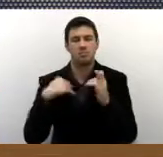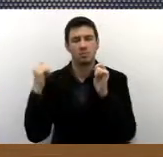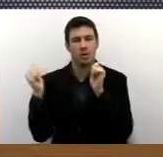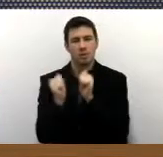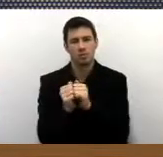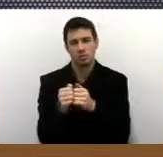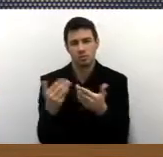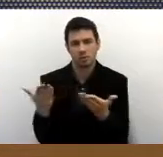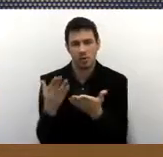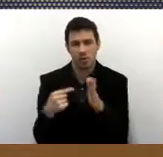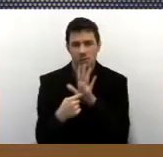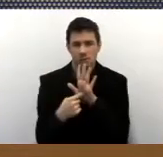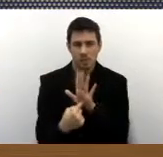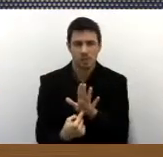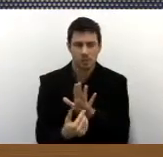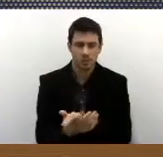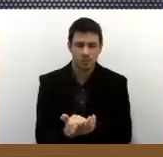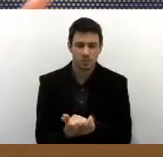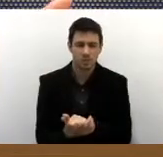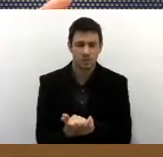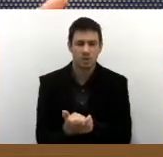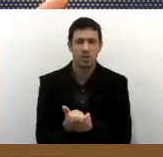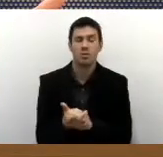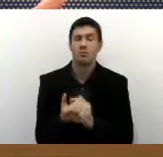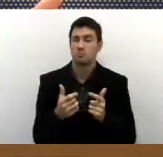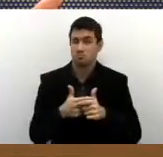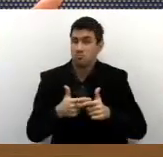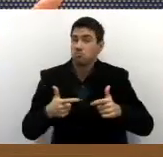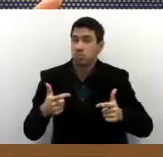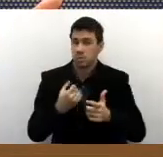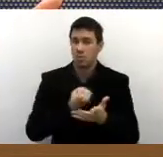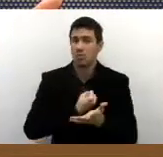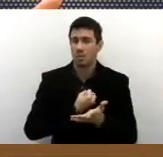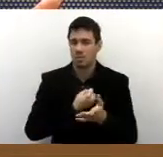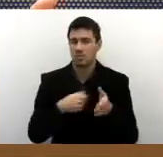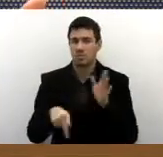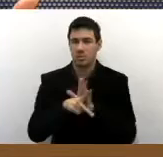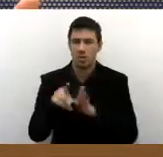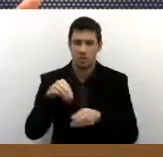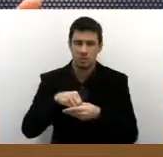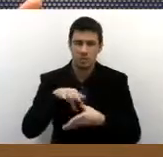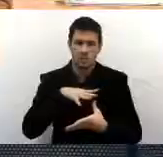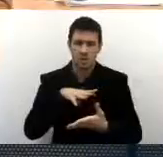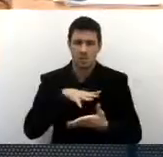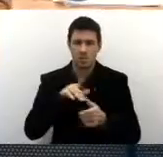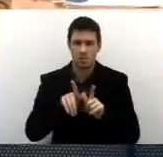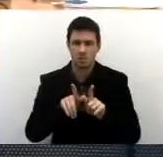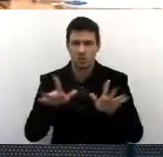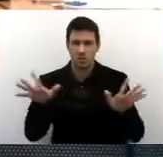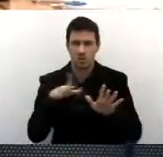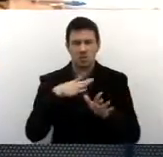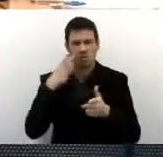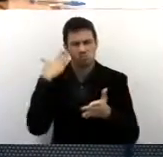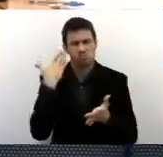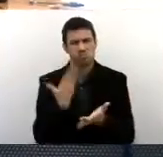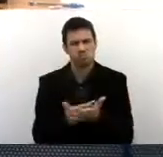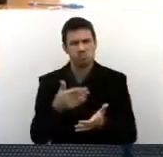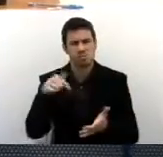apresentando grandes números na cidade de Guarulhos. Acredito que este ano,